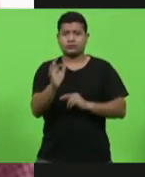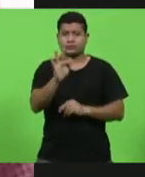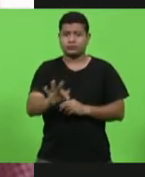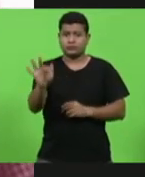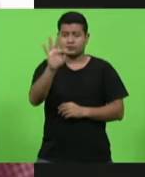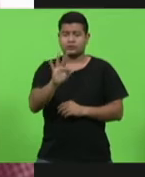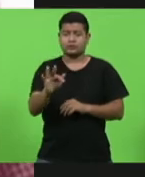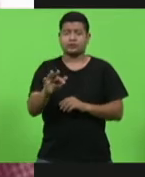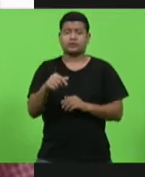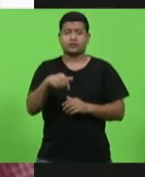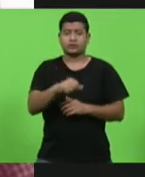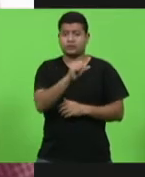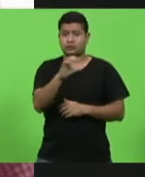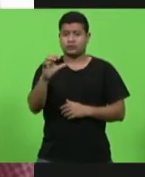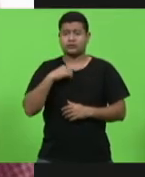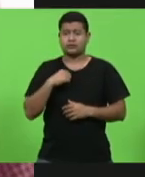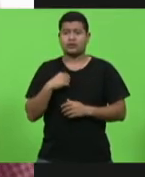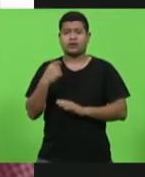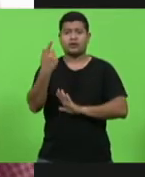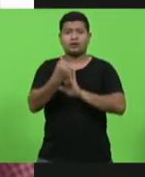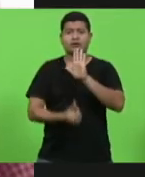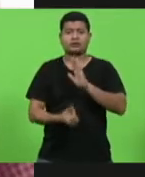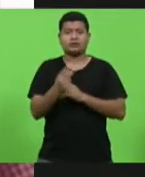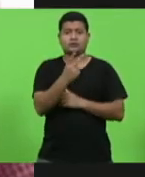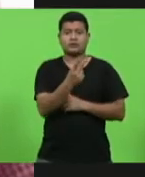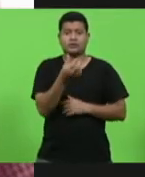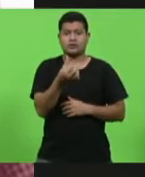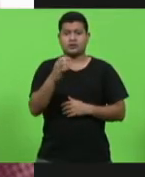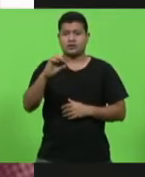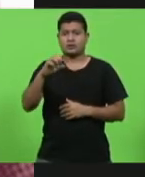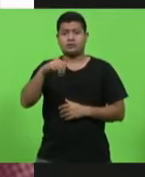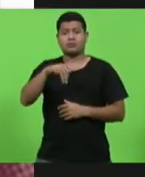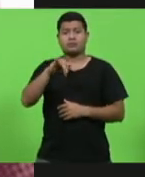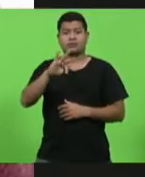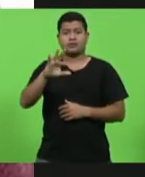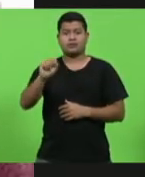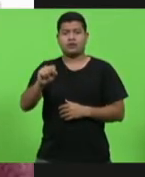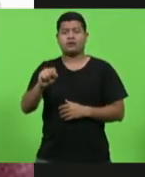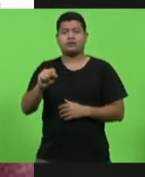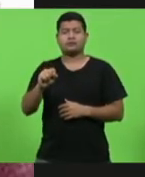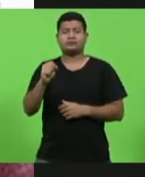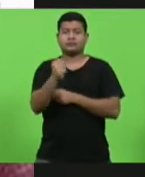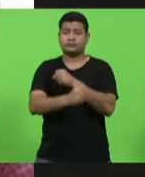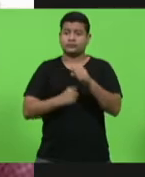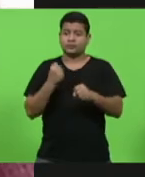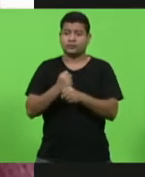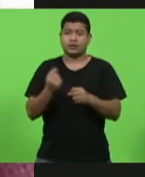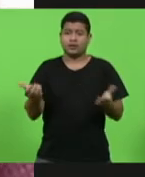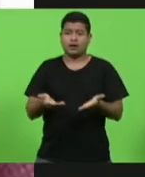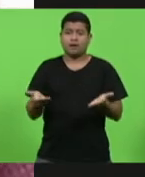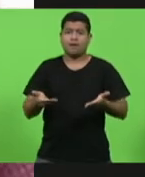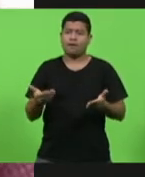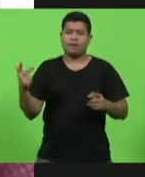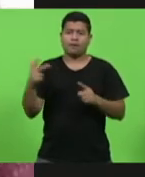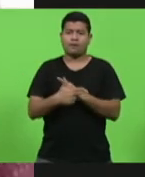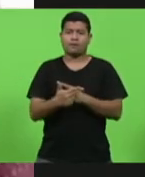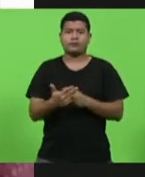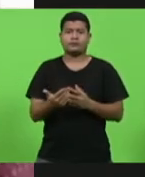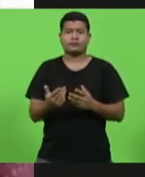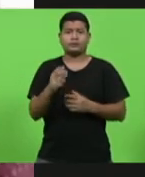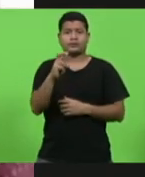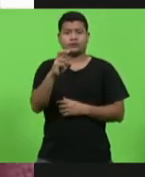milhões o investimento para este ano, agora foi cortado em 50%.